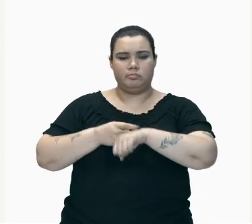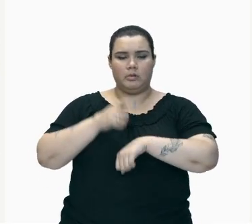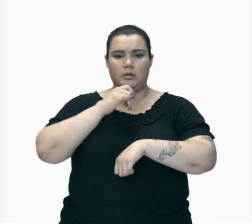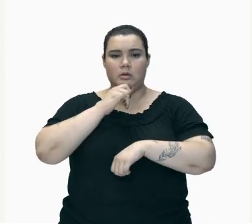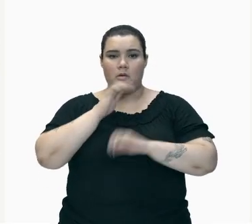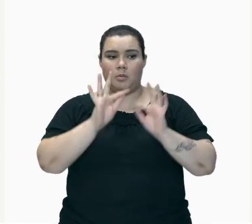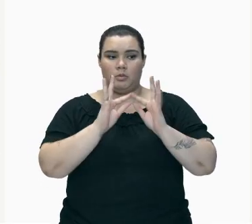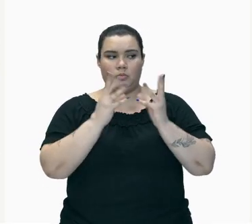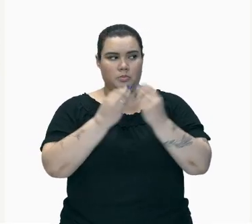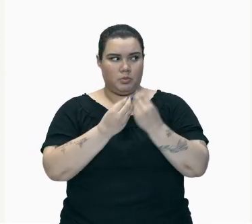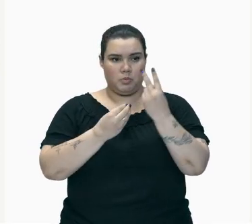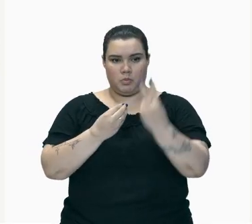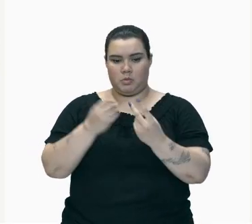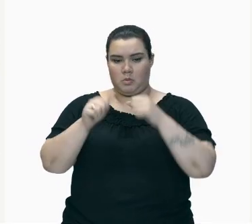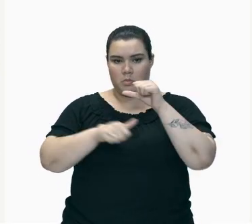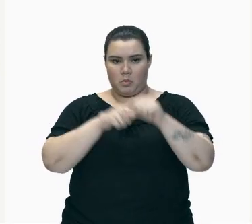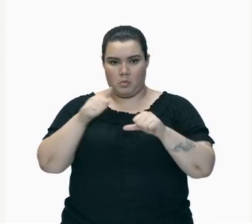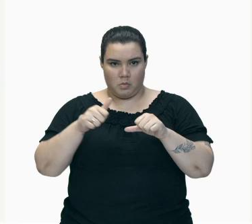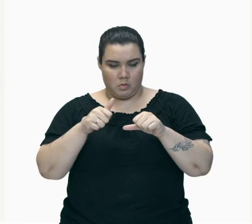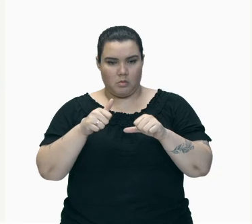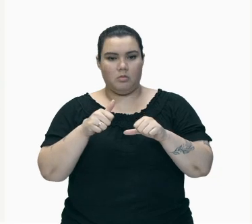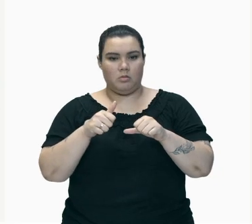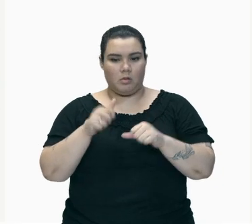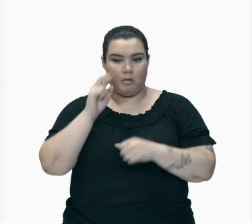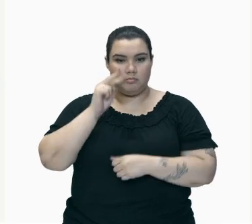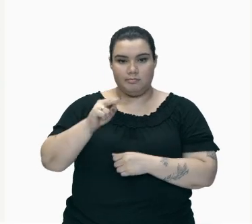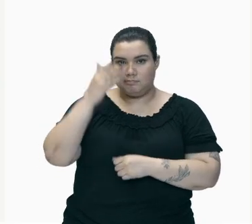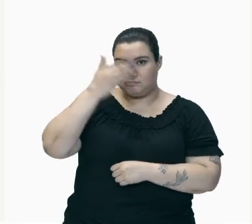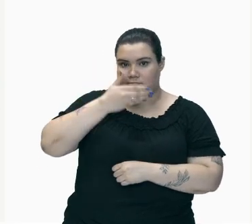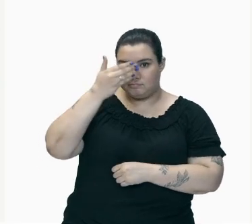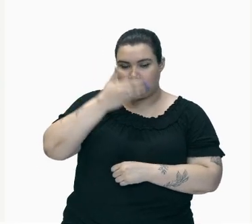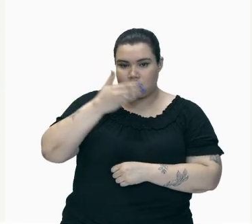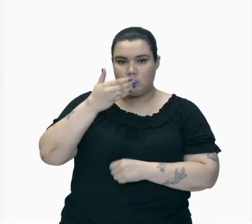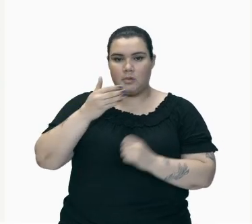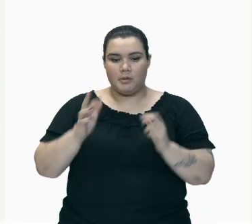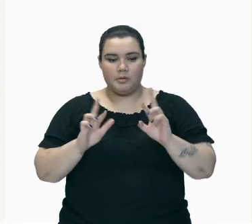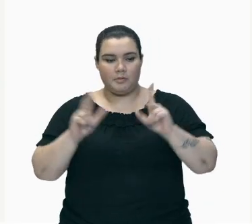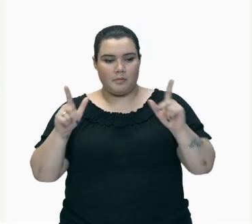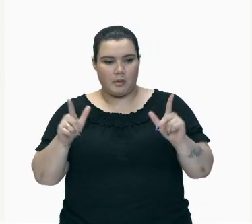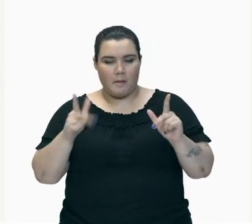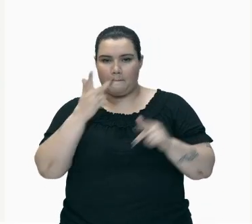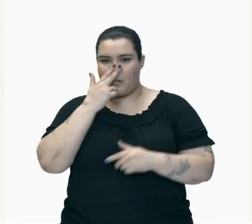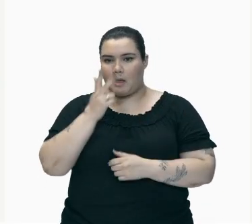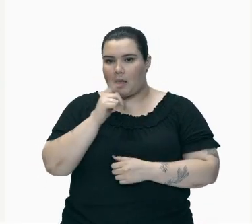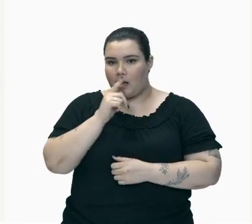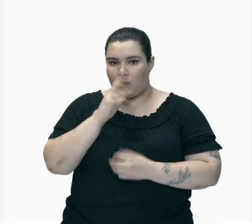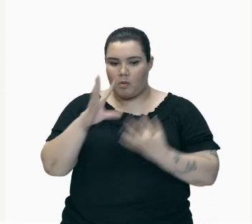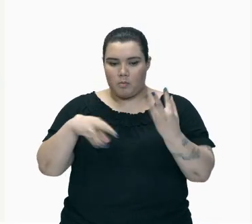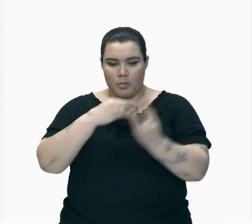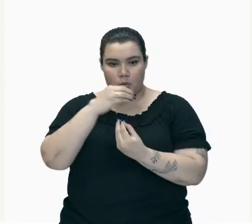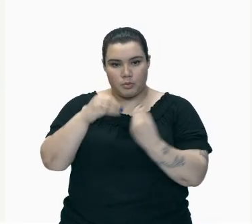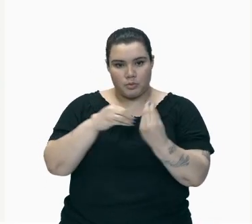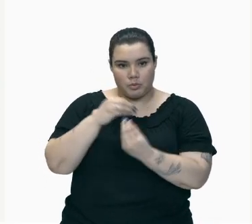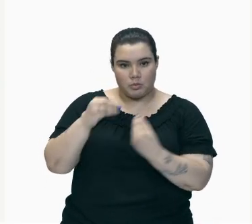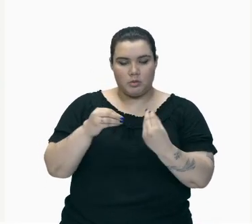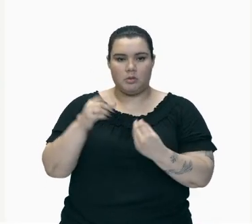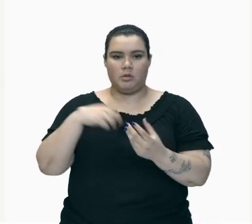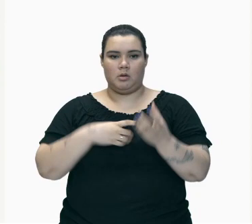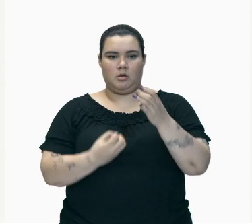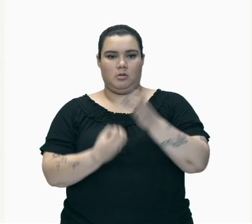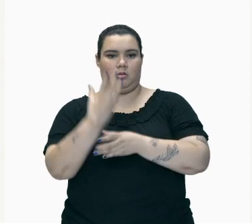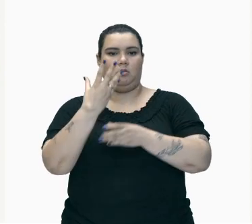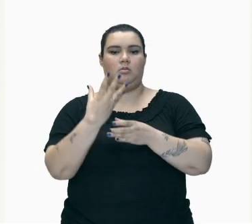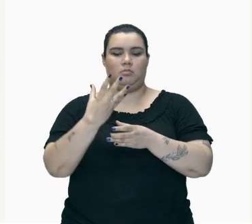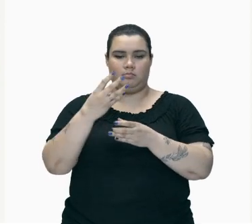Substâncias Que São Transparentes A Gente Não Vê Ali Uma Diferença Como Se Fosse Uma Água E Quando Mifturo Dois Nós Temos Aqui A